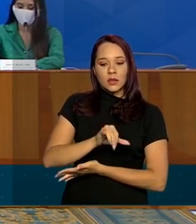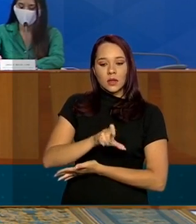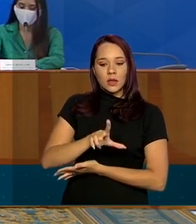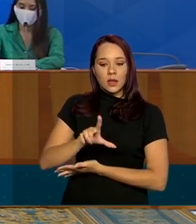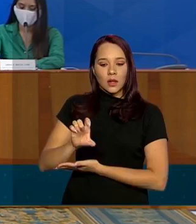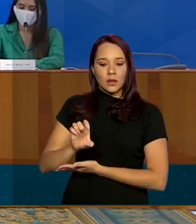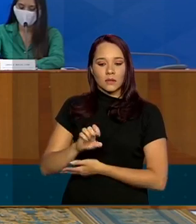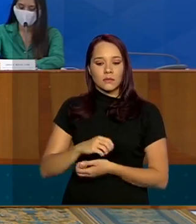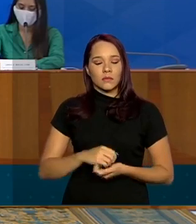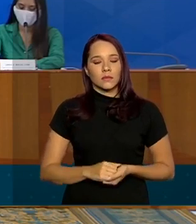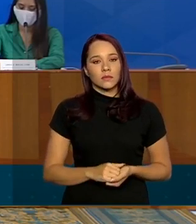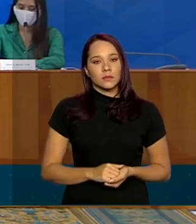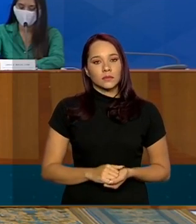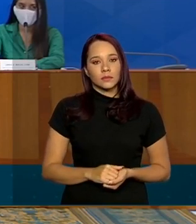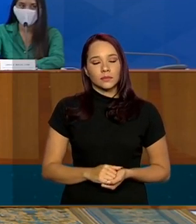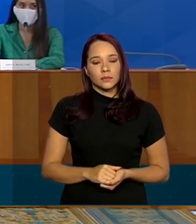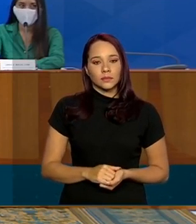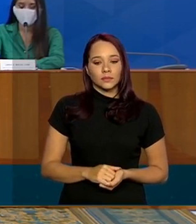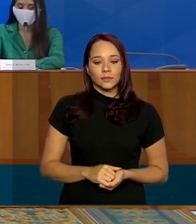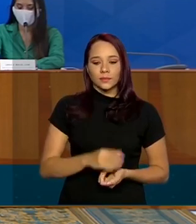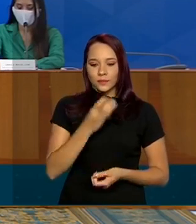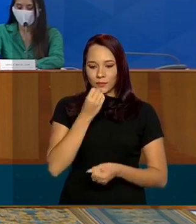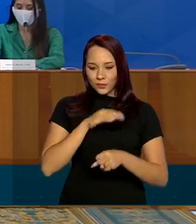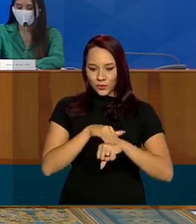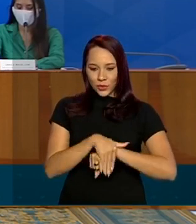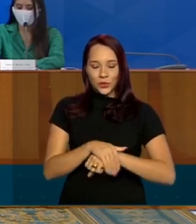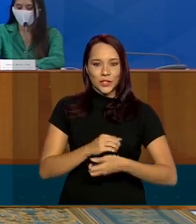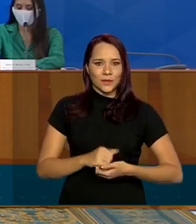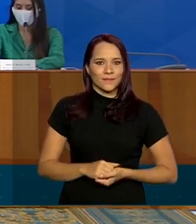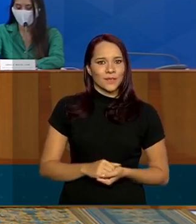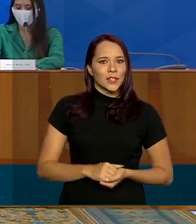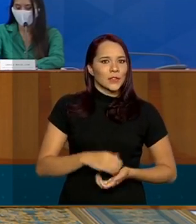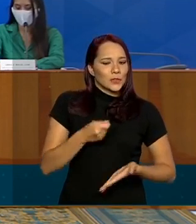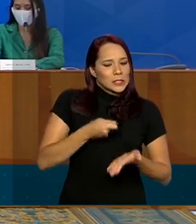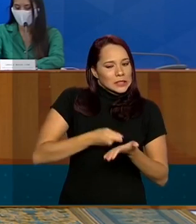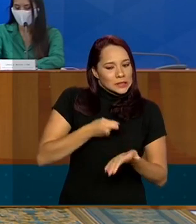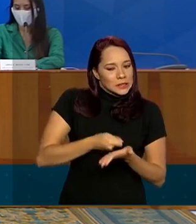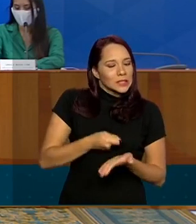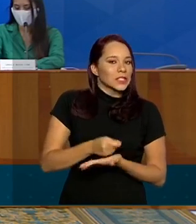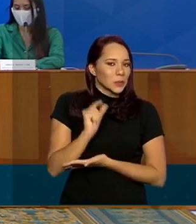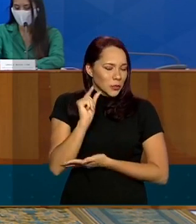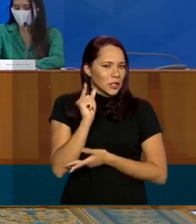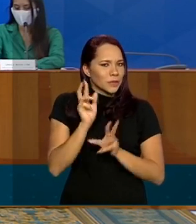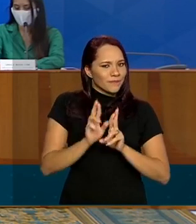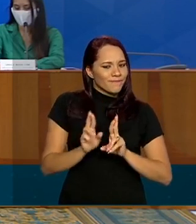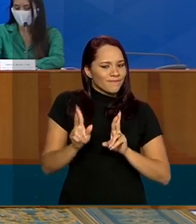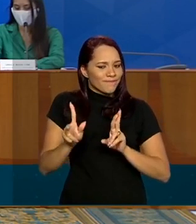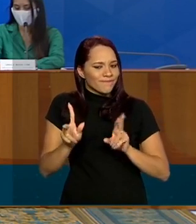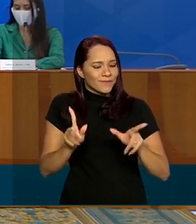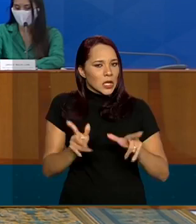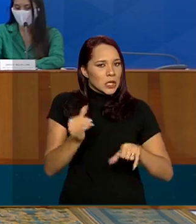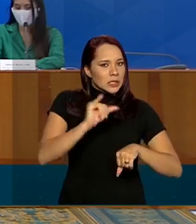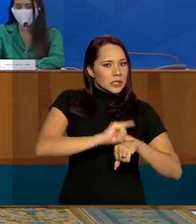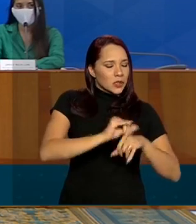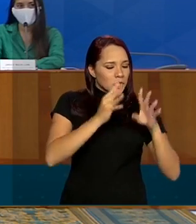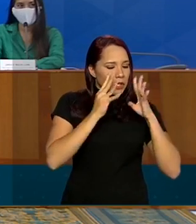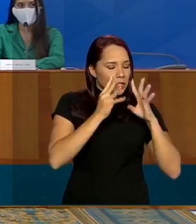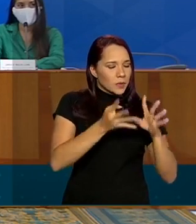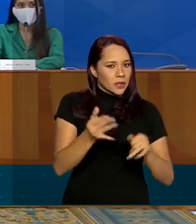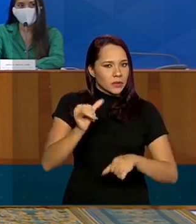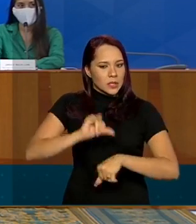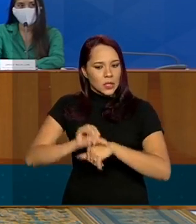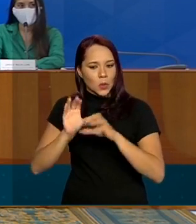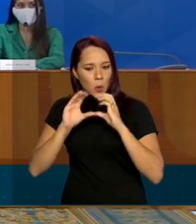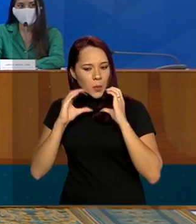Brasil Olá boa noite vou insistir um pouquinho nessa diferenciação dos centros de atendimento e centros